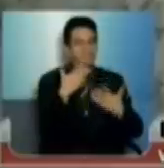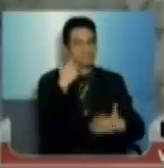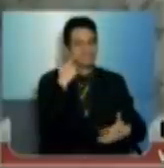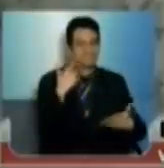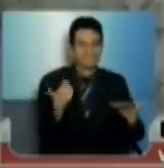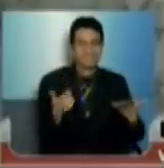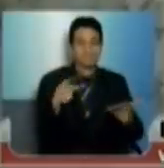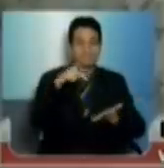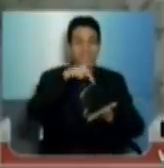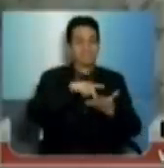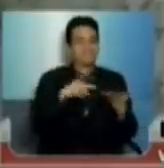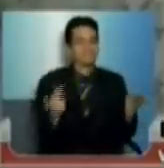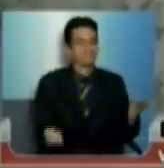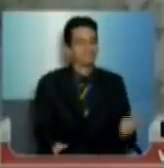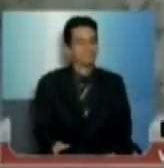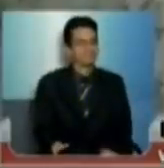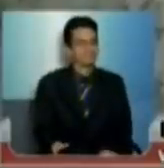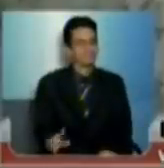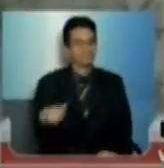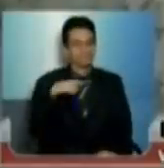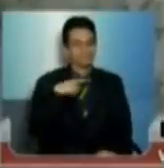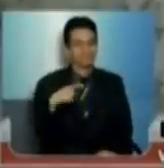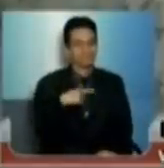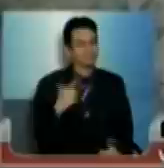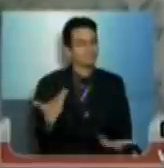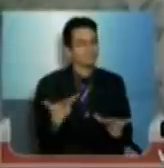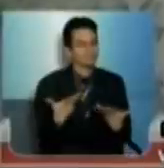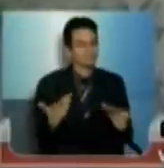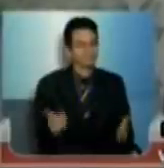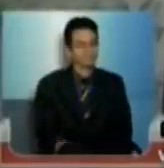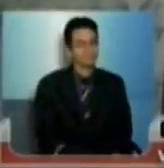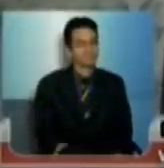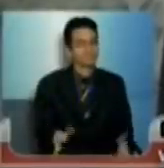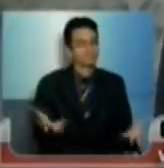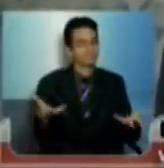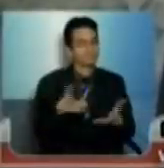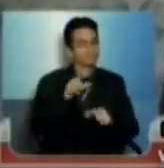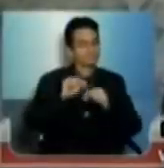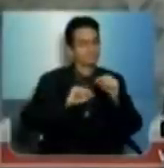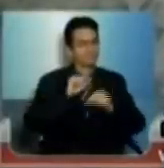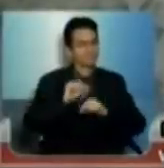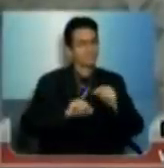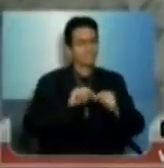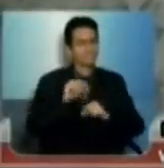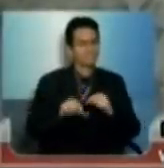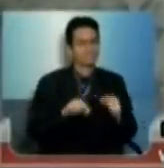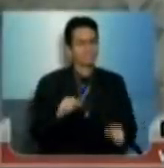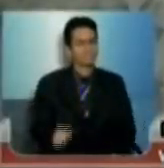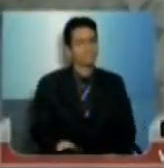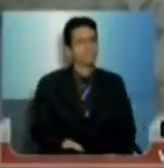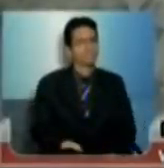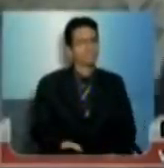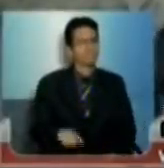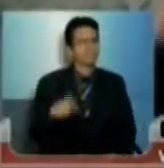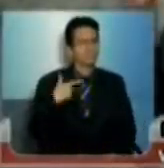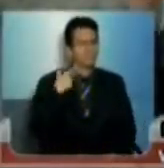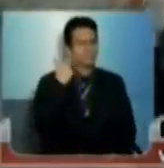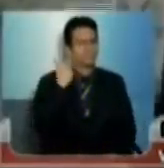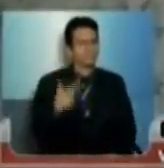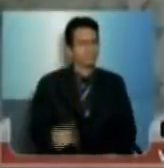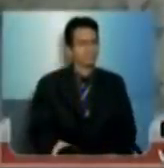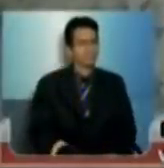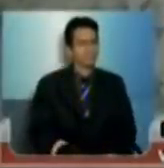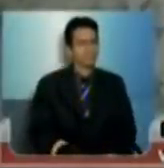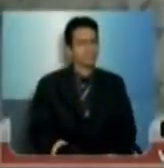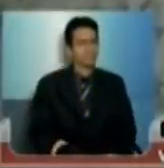Nós já tínhamos, no ano passado, conseguido aqui estender esse benefício, esse direito aos professores